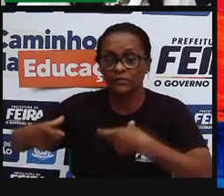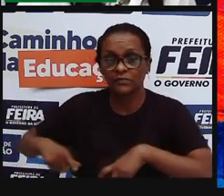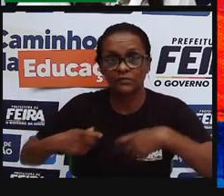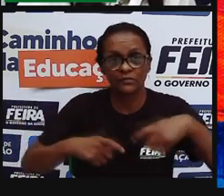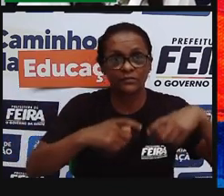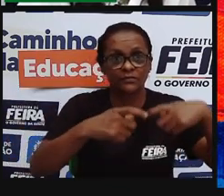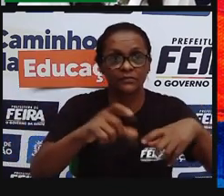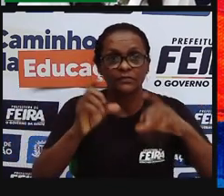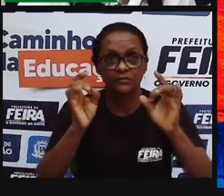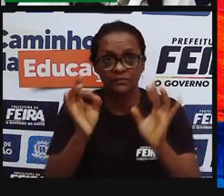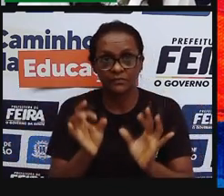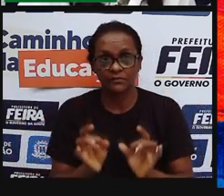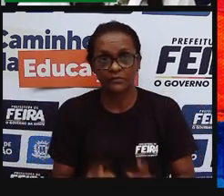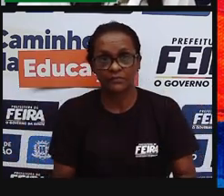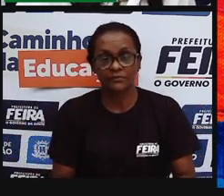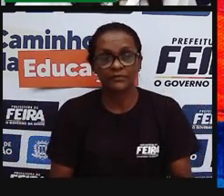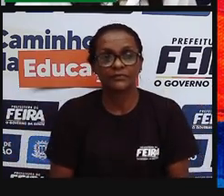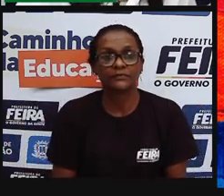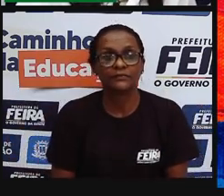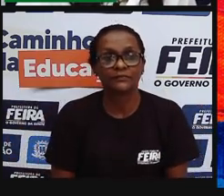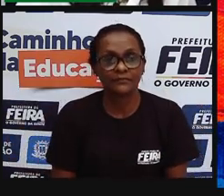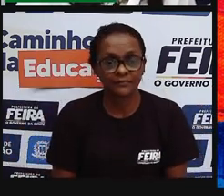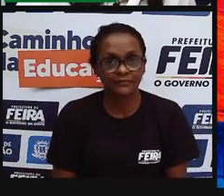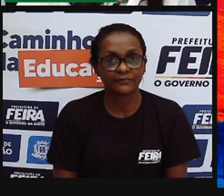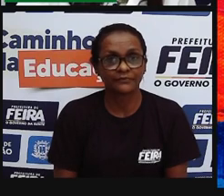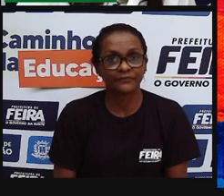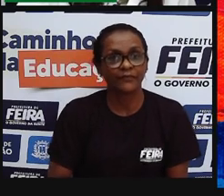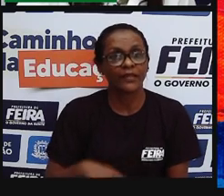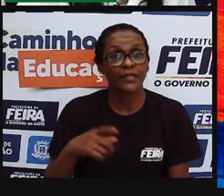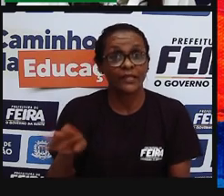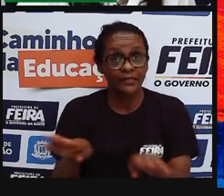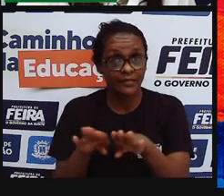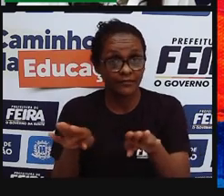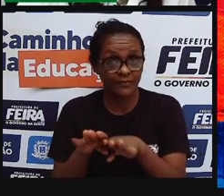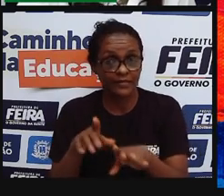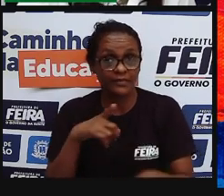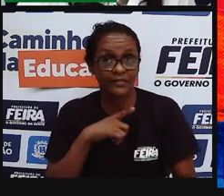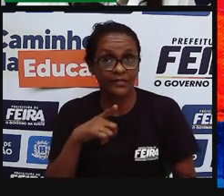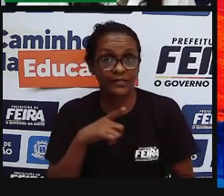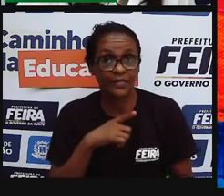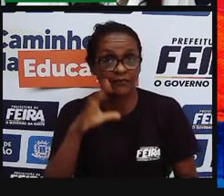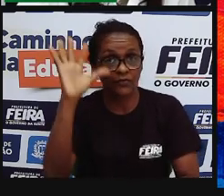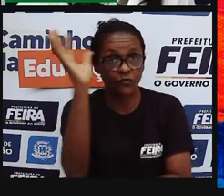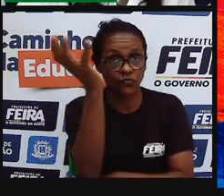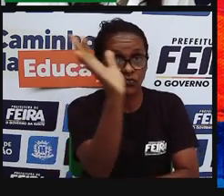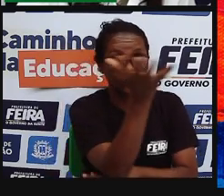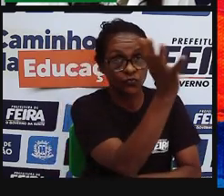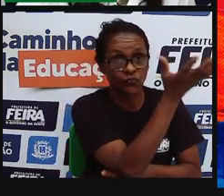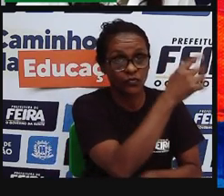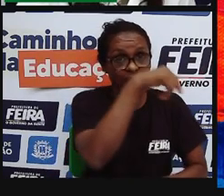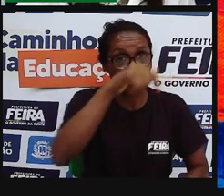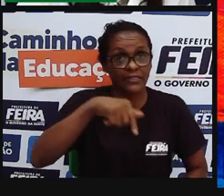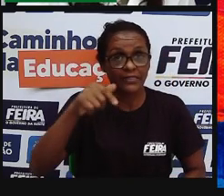esse bioma aqui da Mata Atlântica, né, nós temos também a vegetação litorânea, que é o do nosso litoral, que cobre